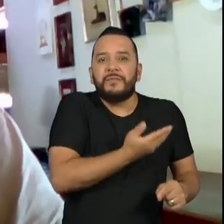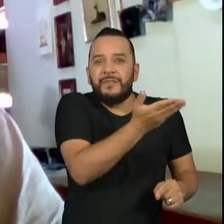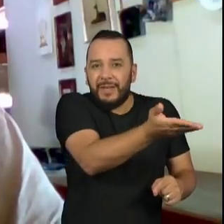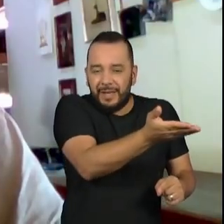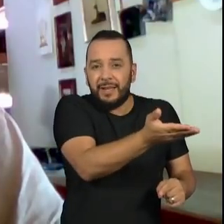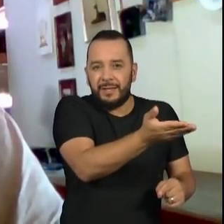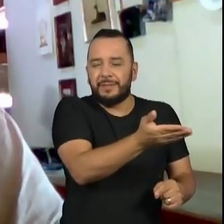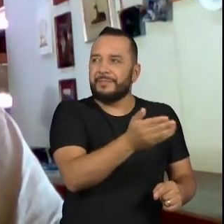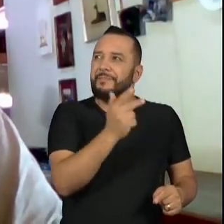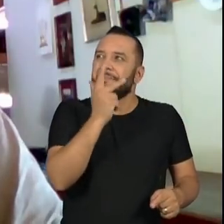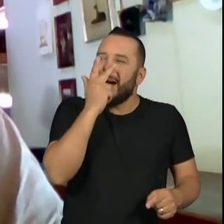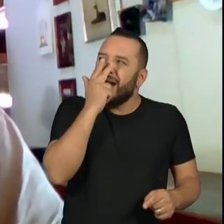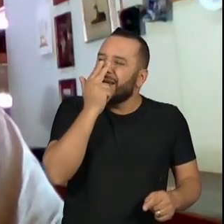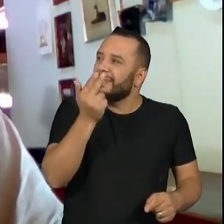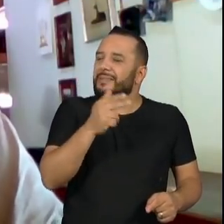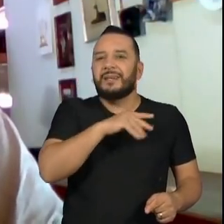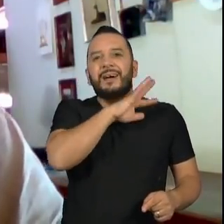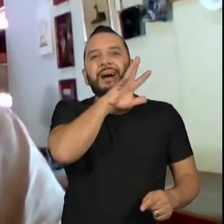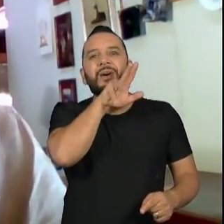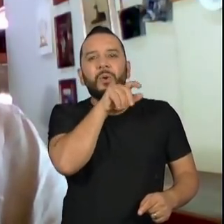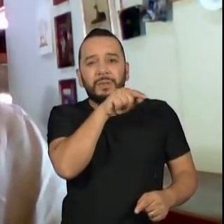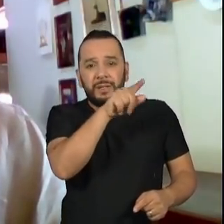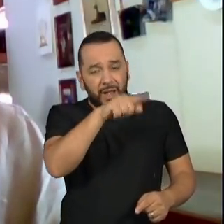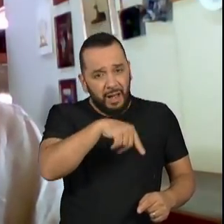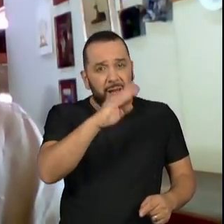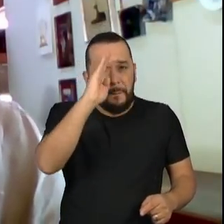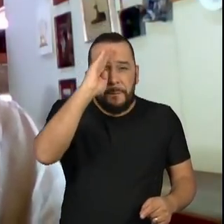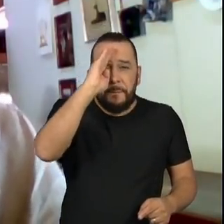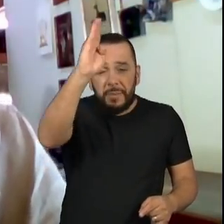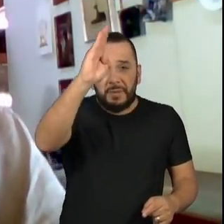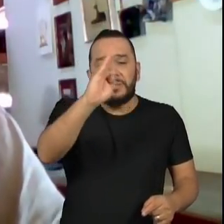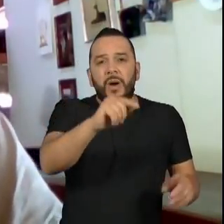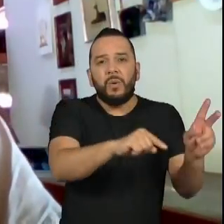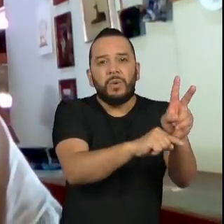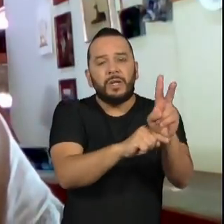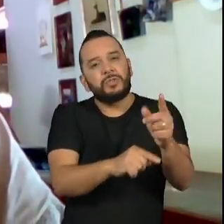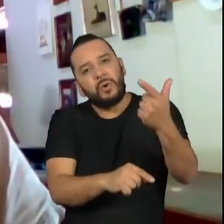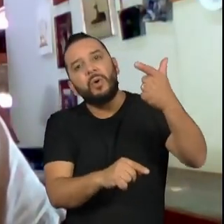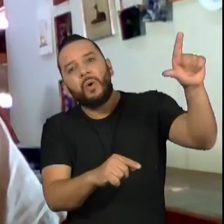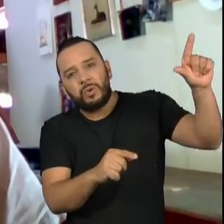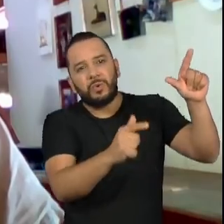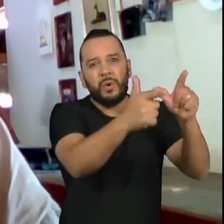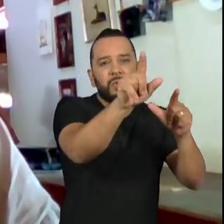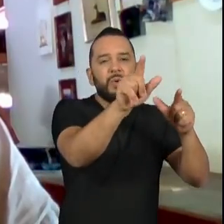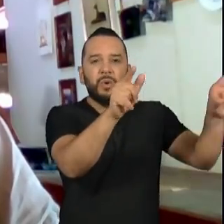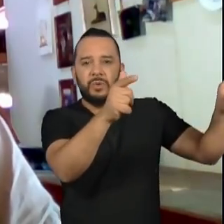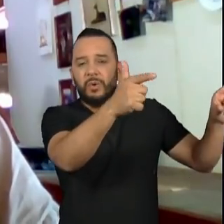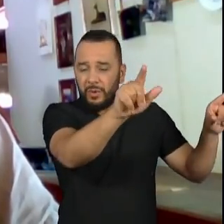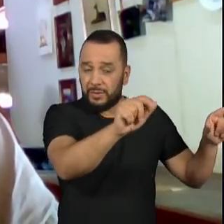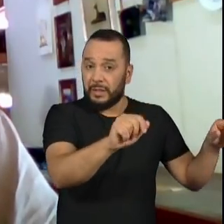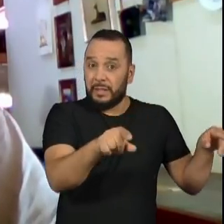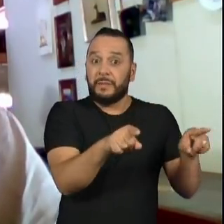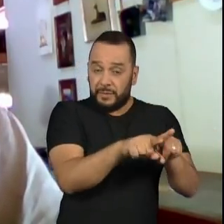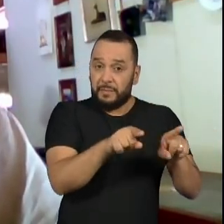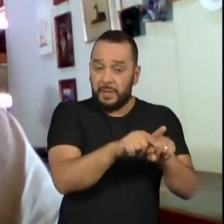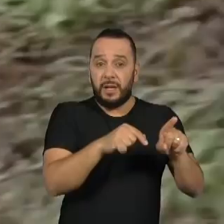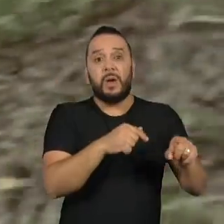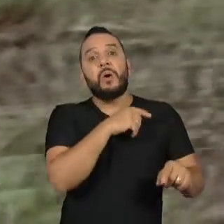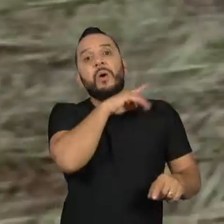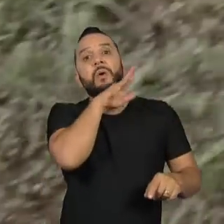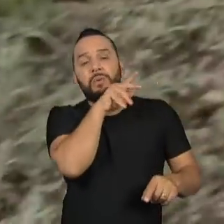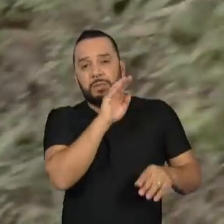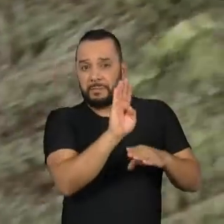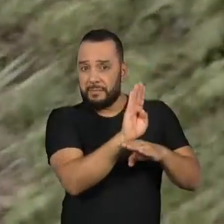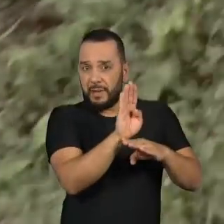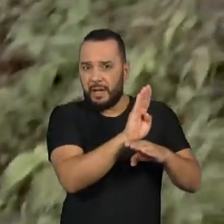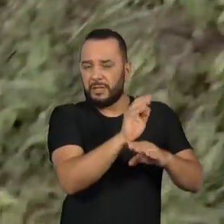uma espécie de chave para a conservação de outras espécies. E também ela é considerada uma espécie, a gente pode